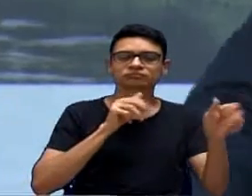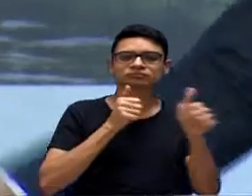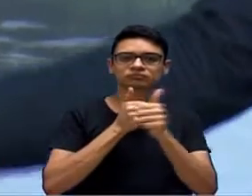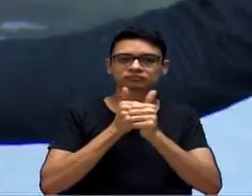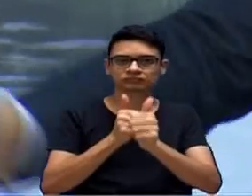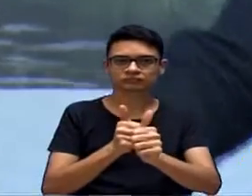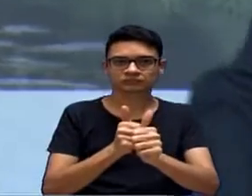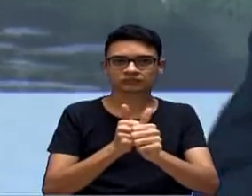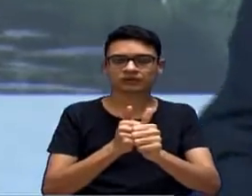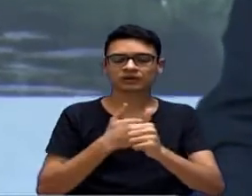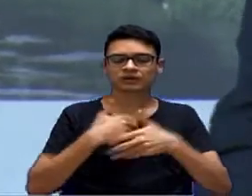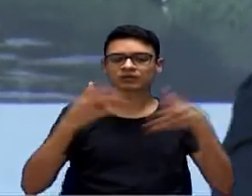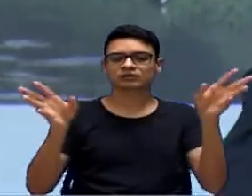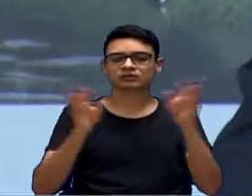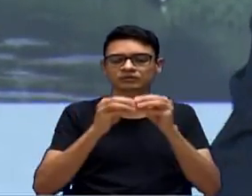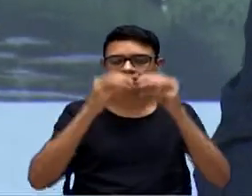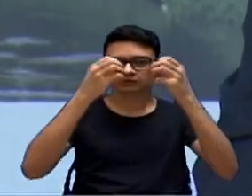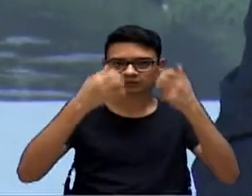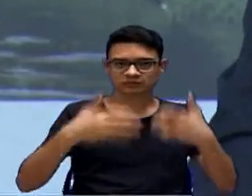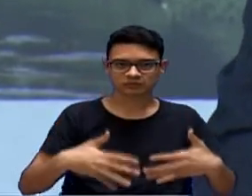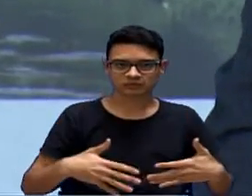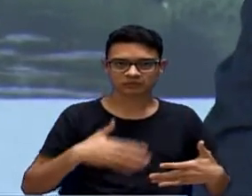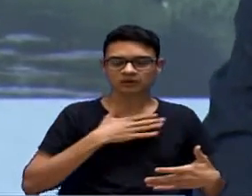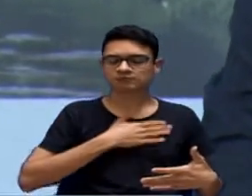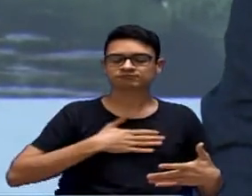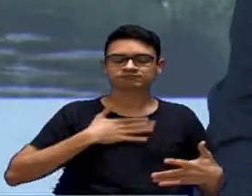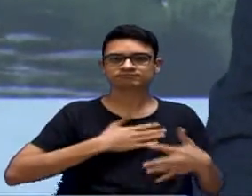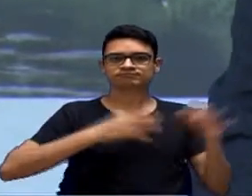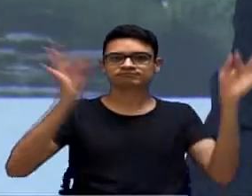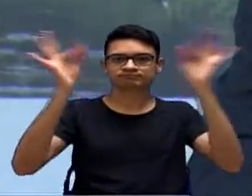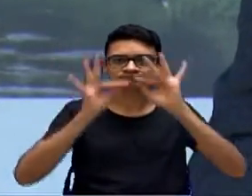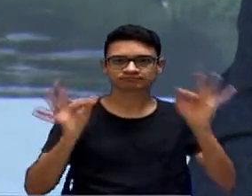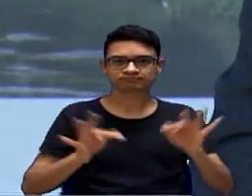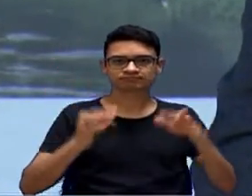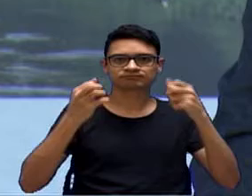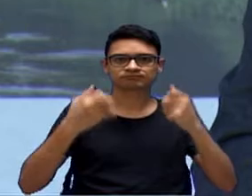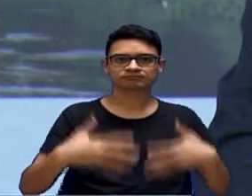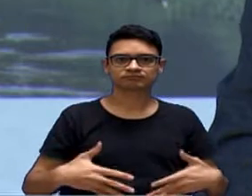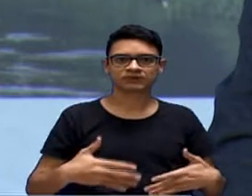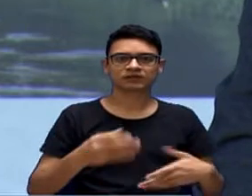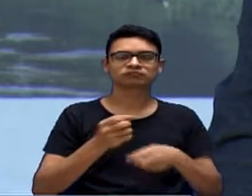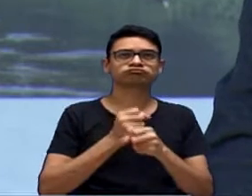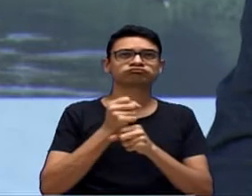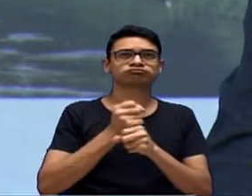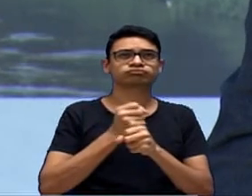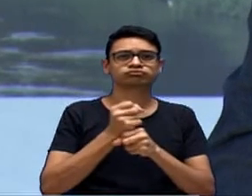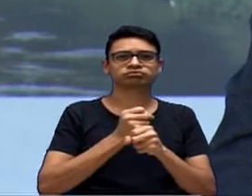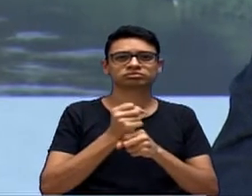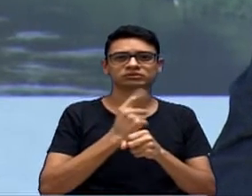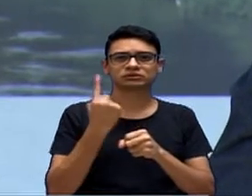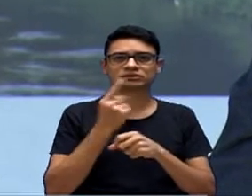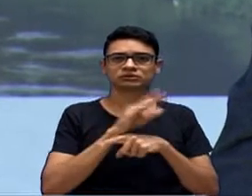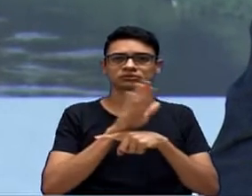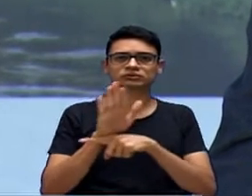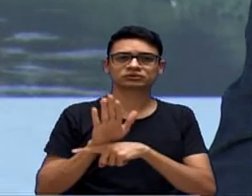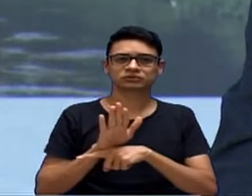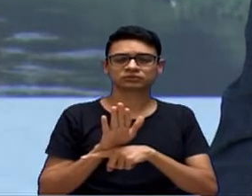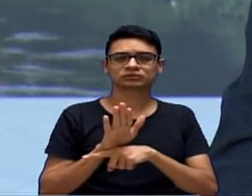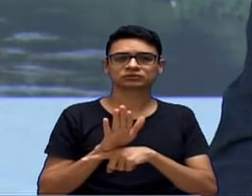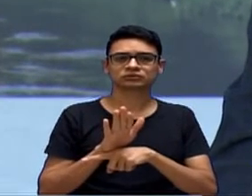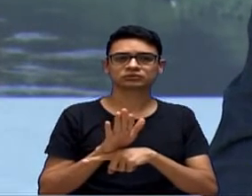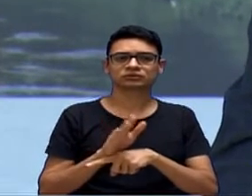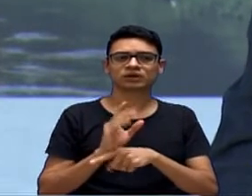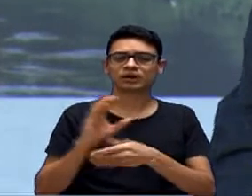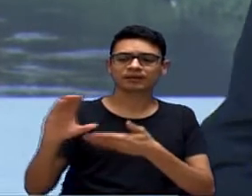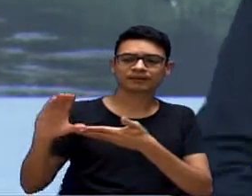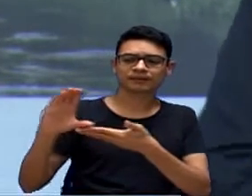Quero dizer aqui, senhor presidente, com muita alegria, há muitos anos a gente vem ajudando, intermediando e trazendo recursos para a